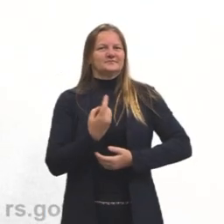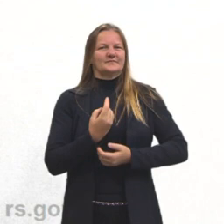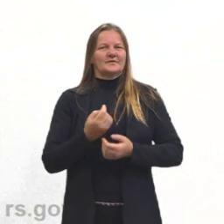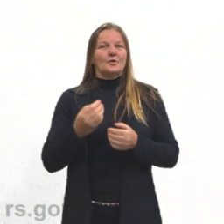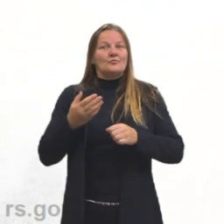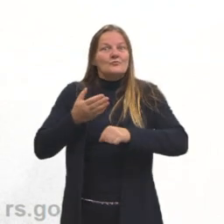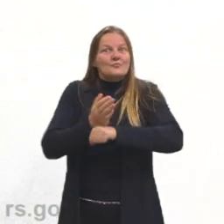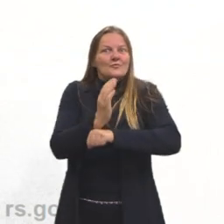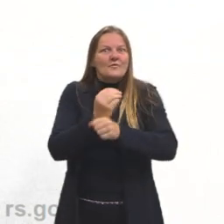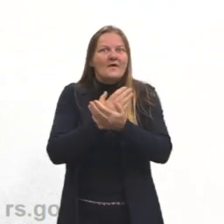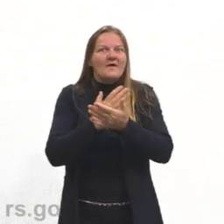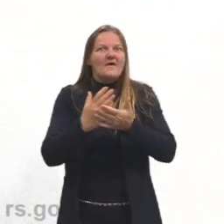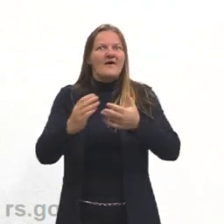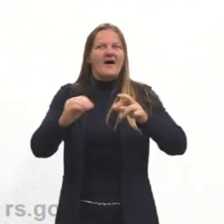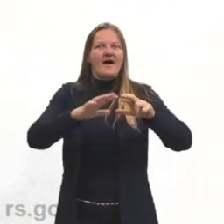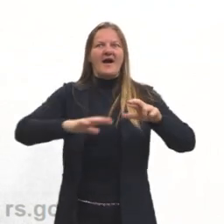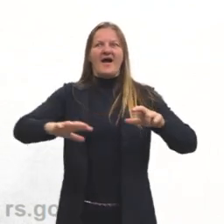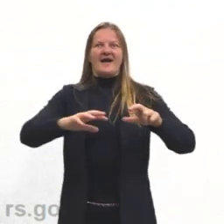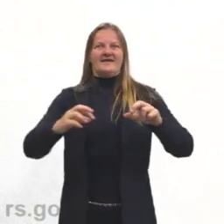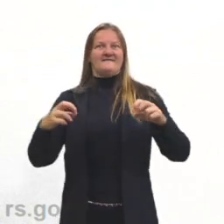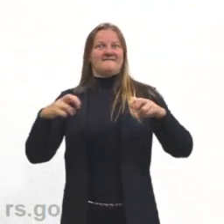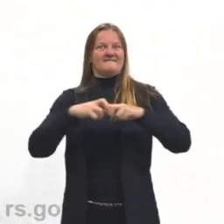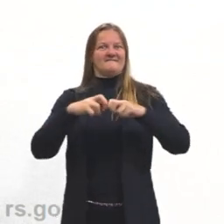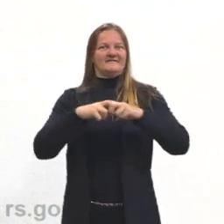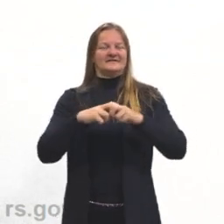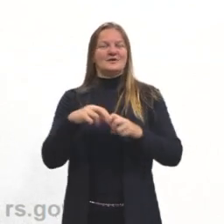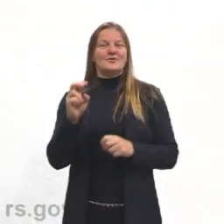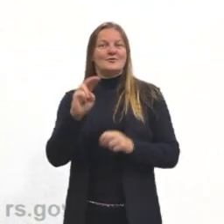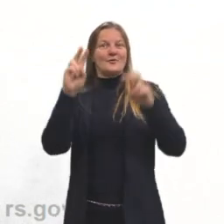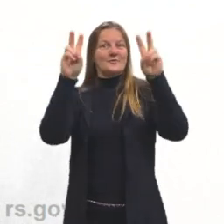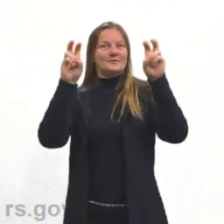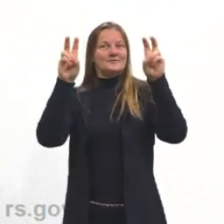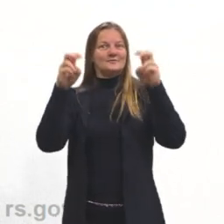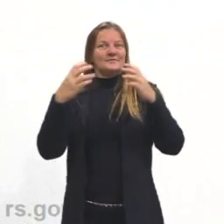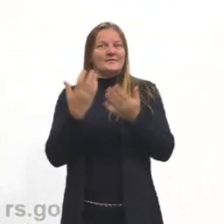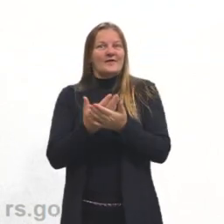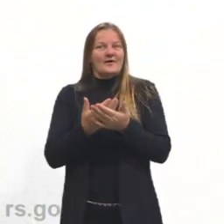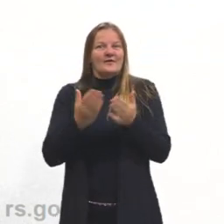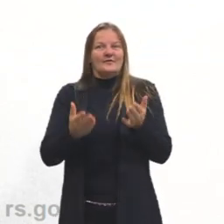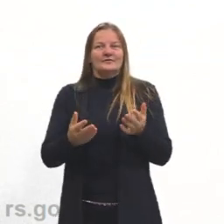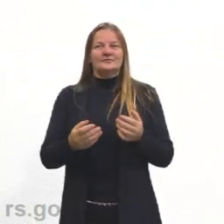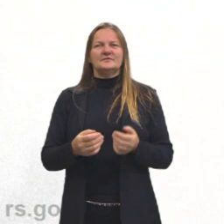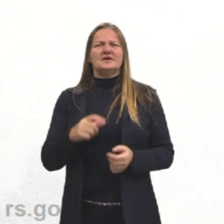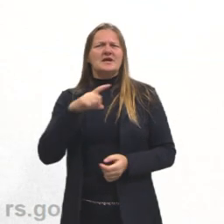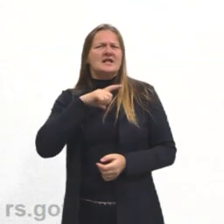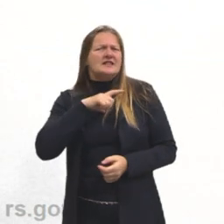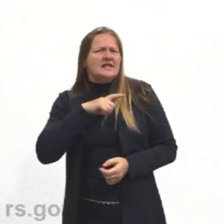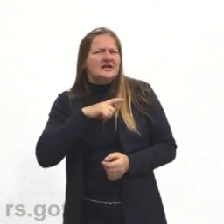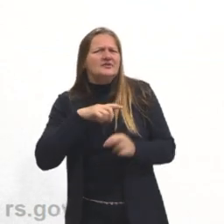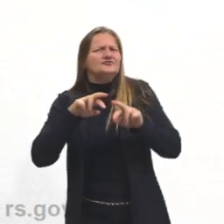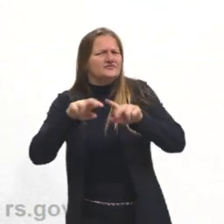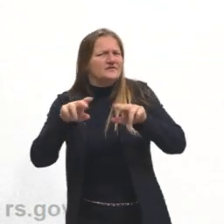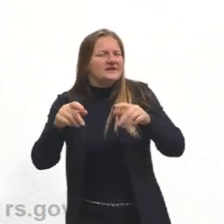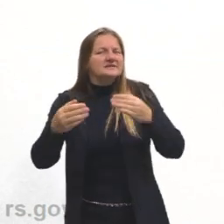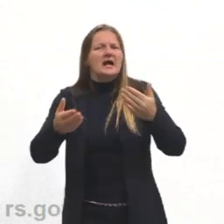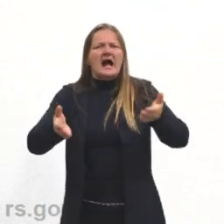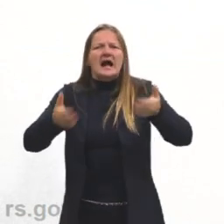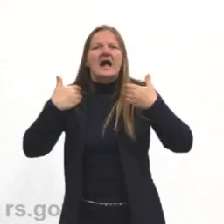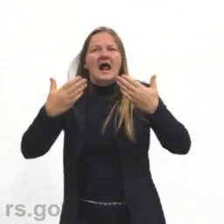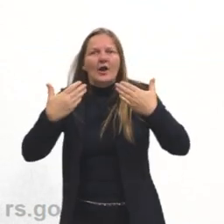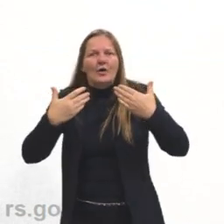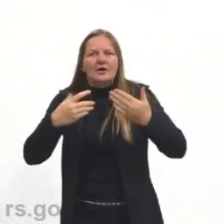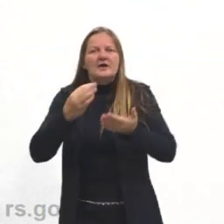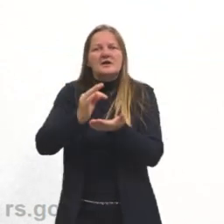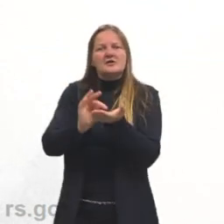entrando em uma nova área da Física, o nome dela, então, da aula de hoje é Existe diferença entre calor e